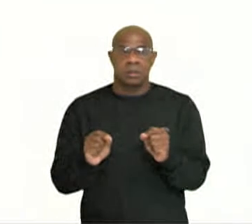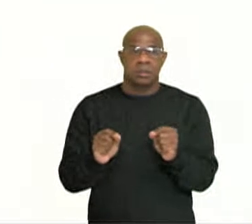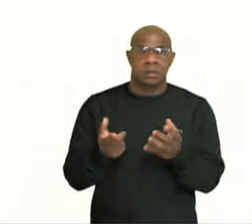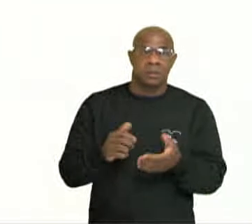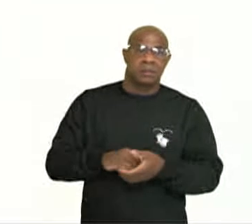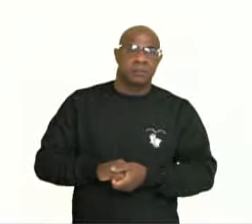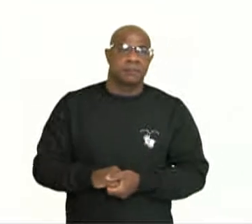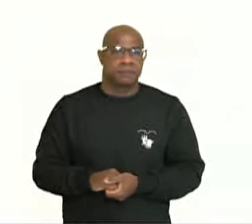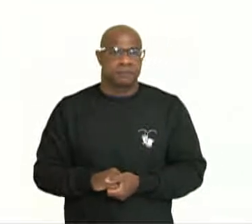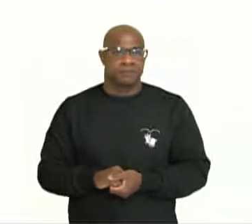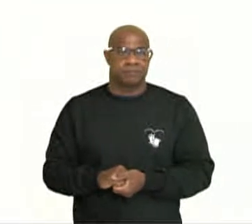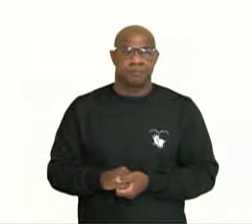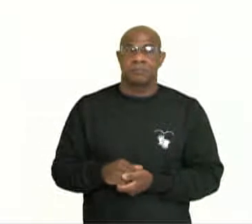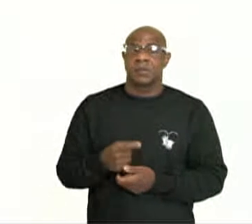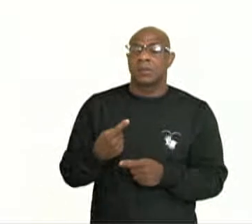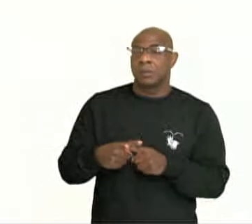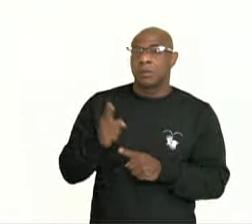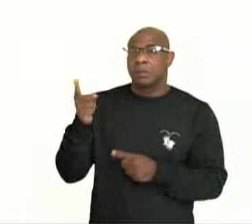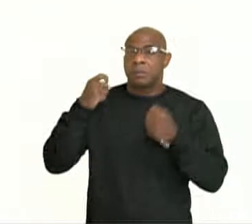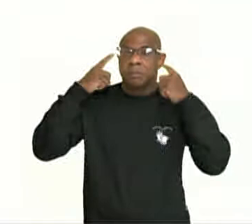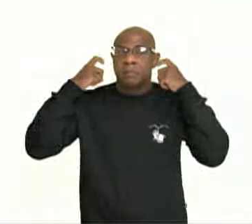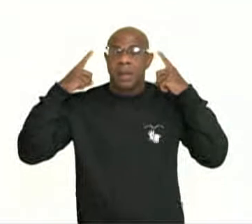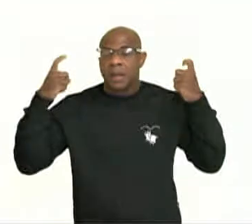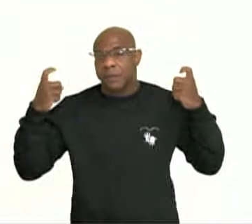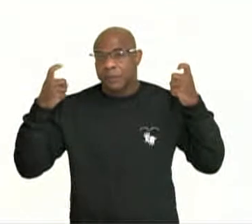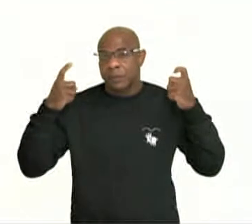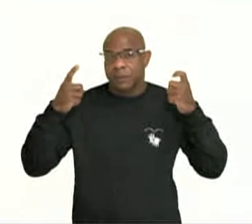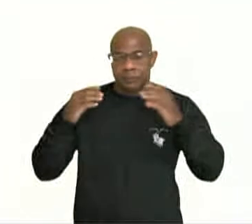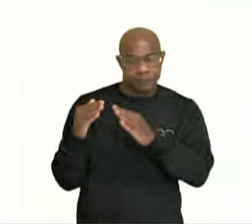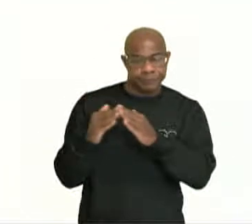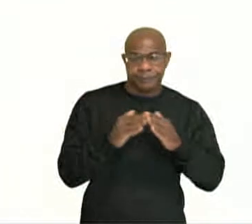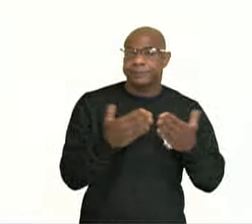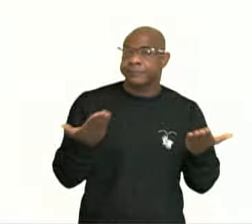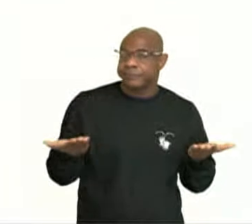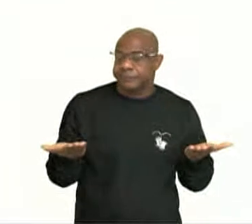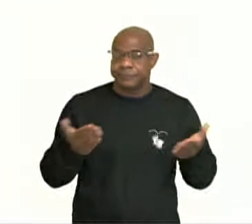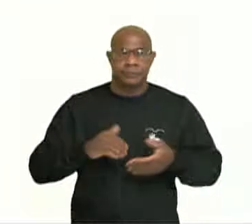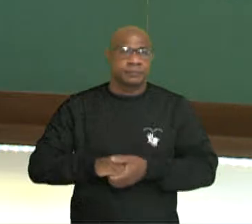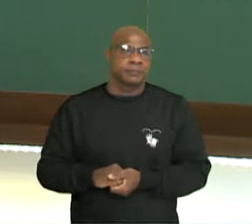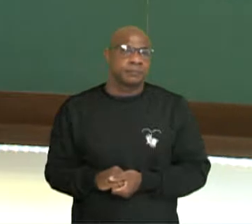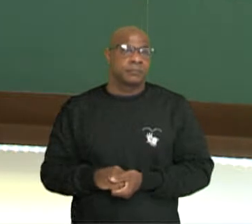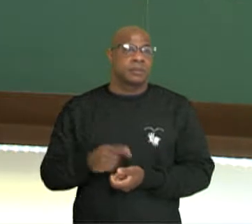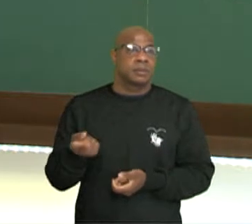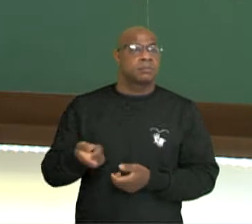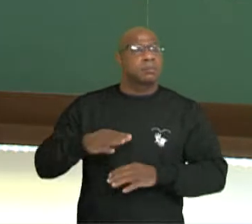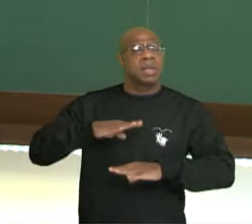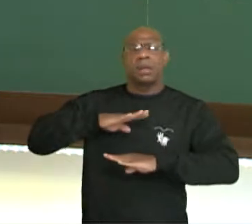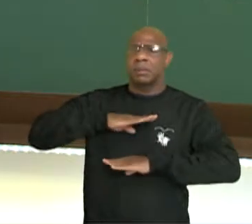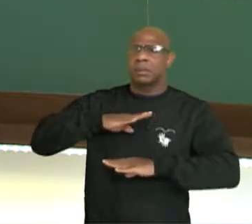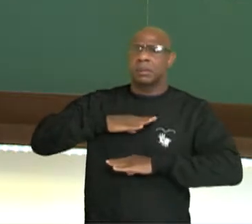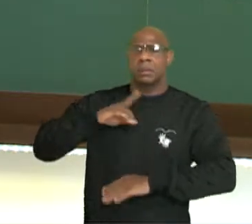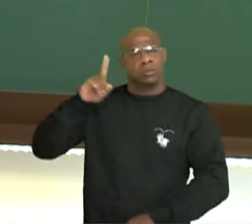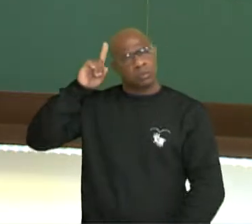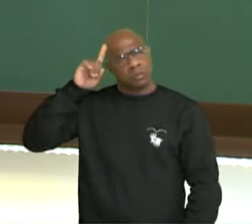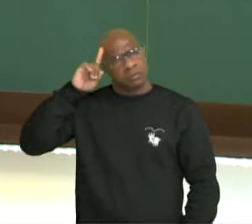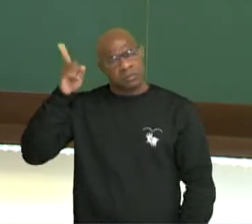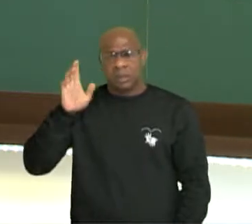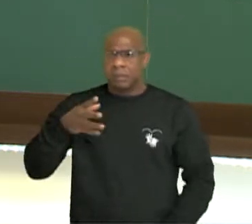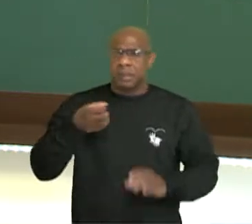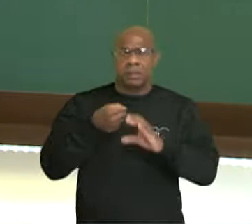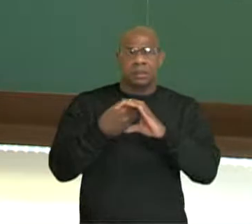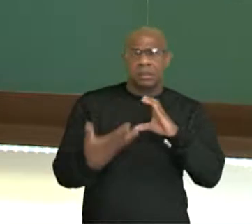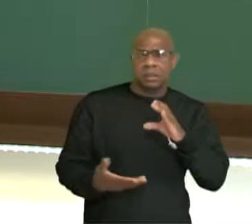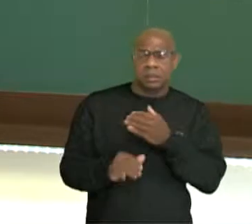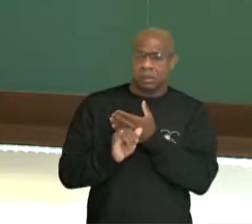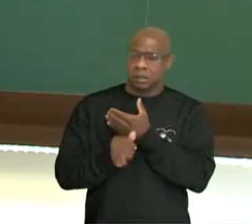Rubem Braga dando razão ao vizinho aqui. O que eu noto? É uma situação do cotidiano? É uma característica